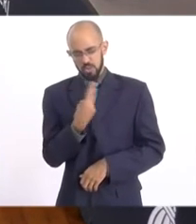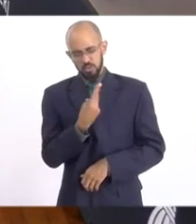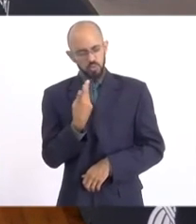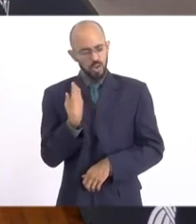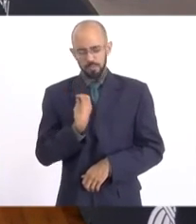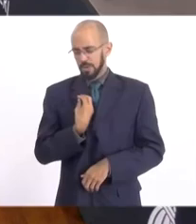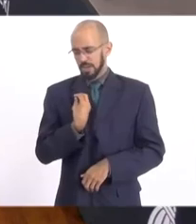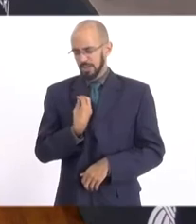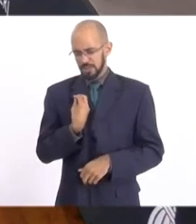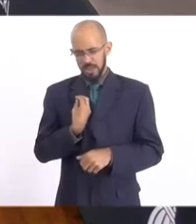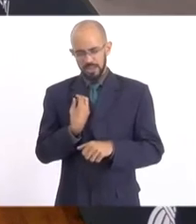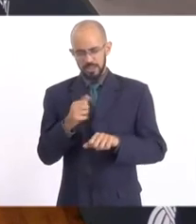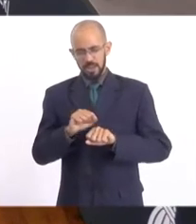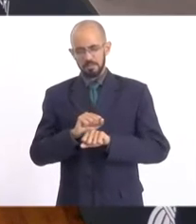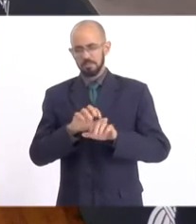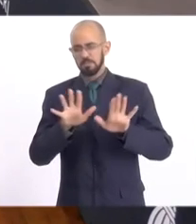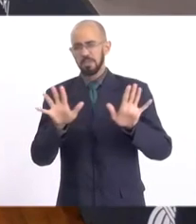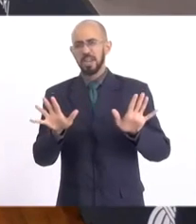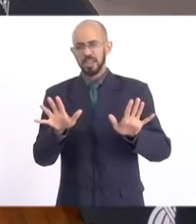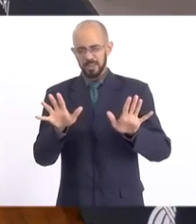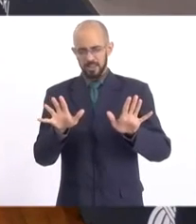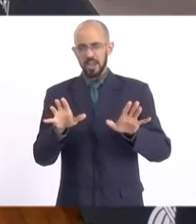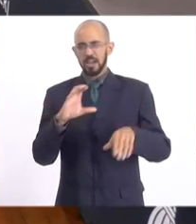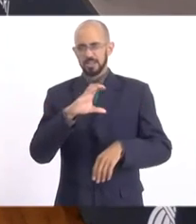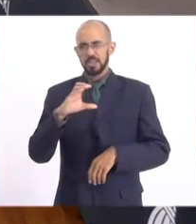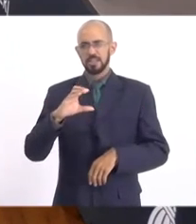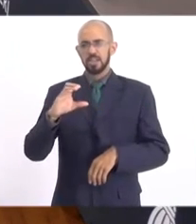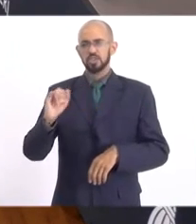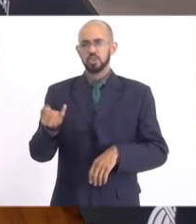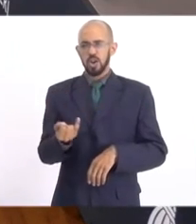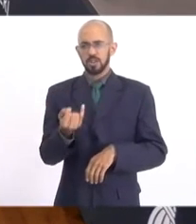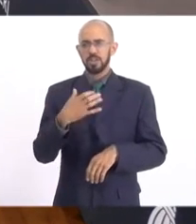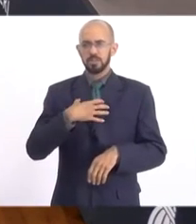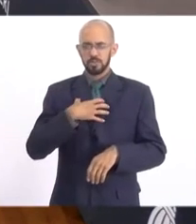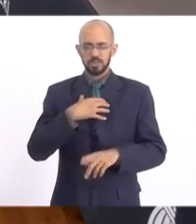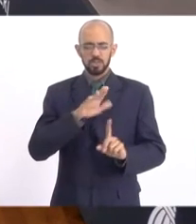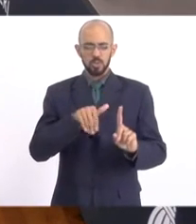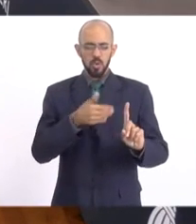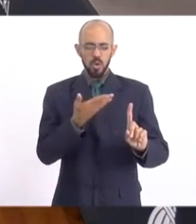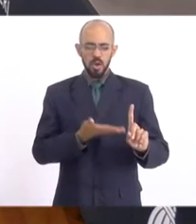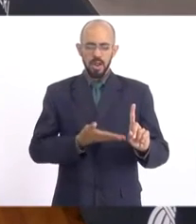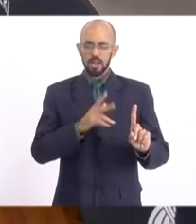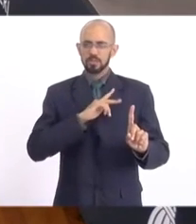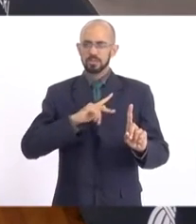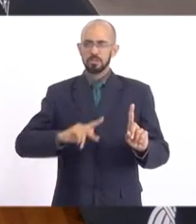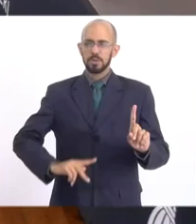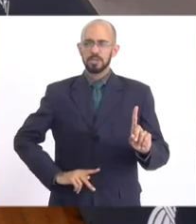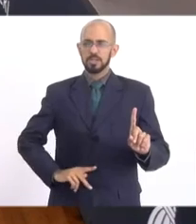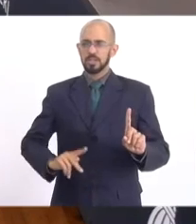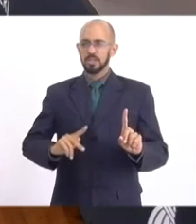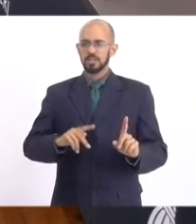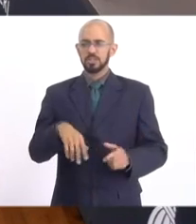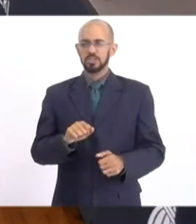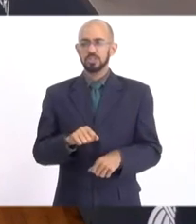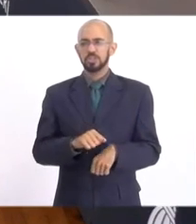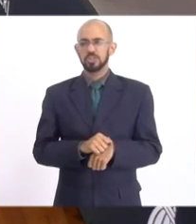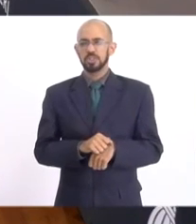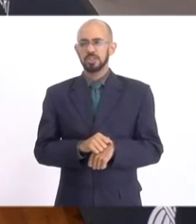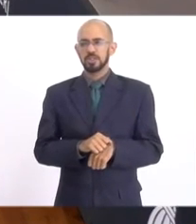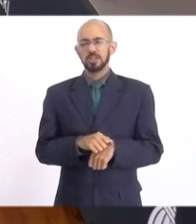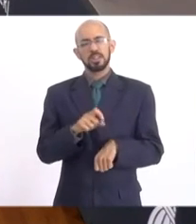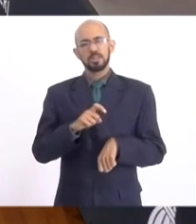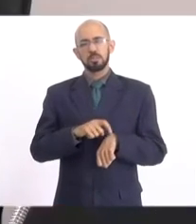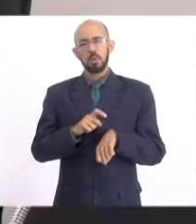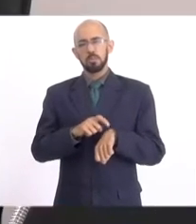abrilhanta, marca a história da CCJ. Me sinto honrado de ser o presidente. Também nesse